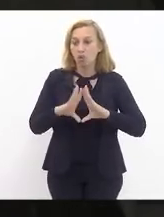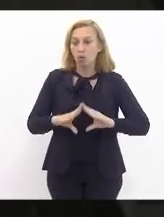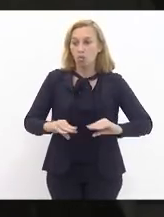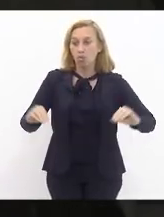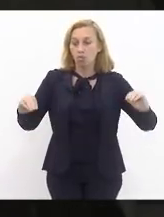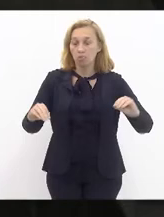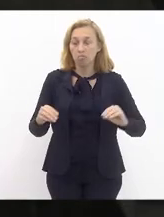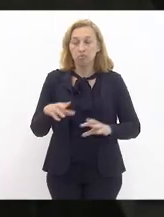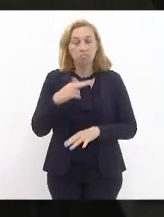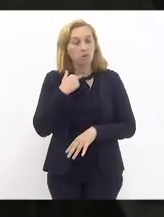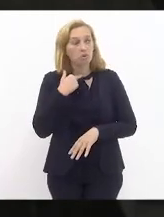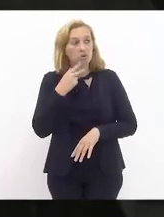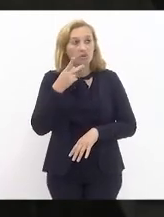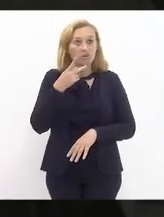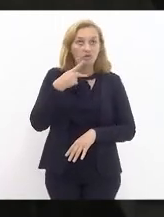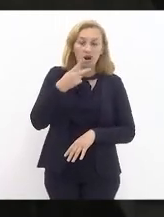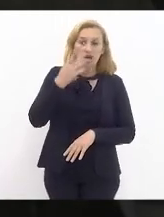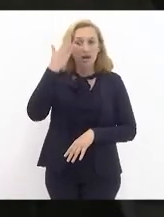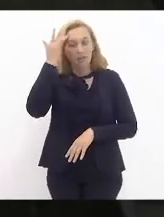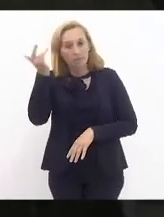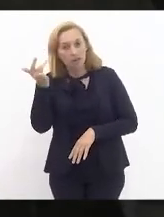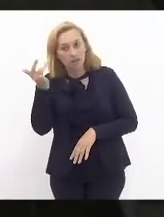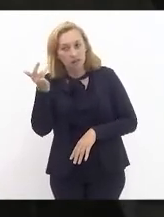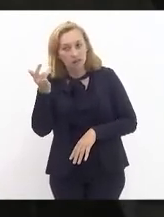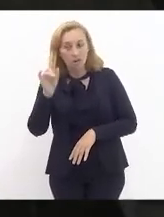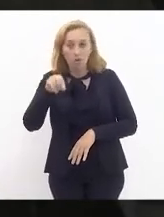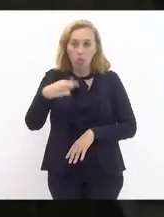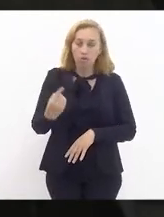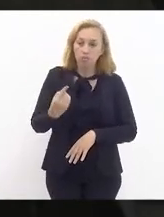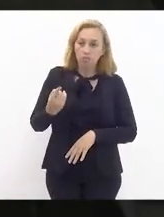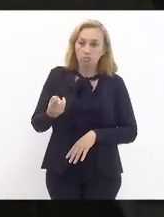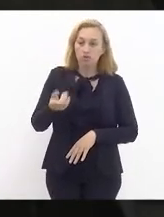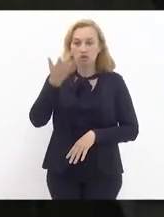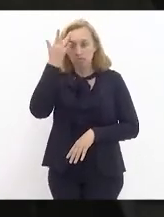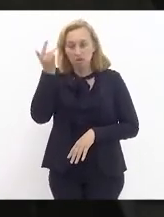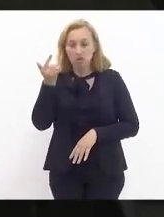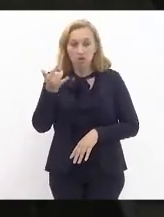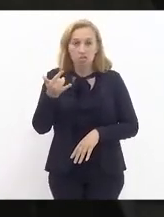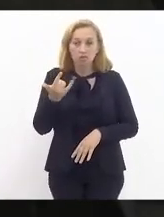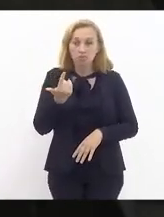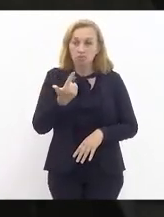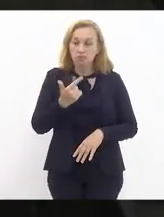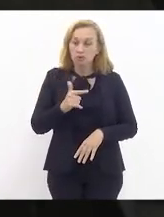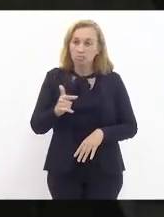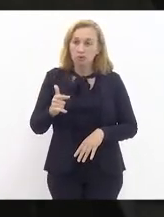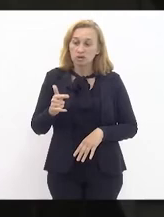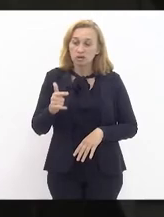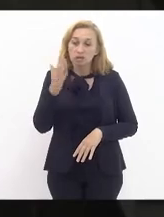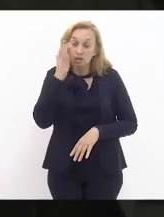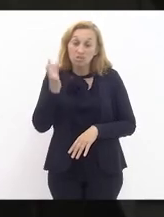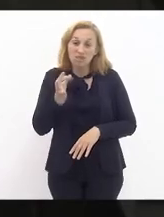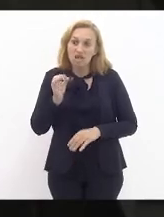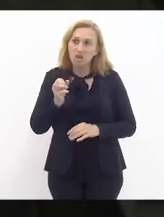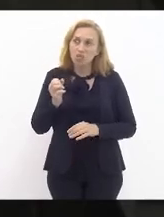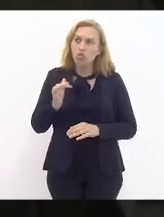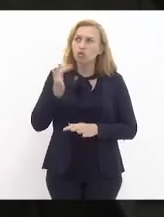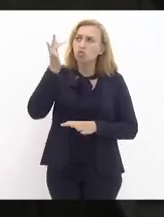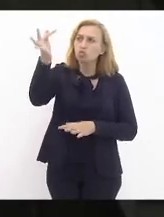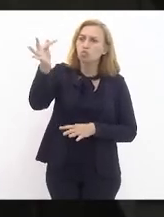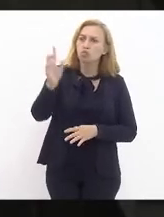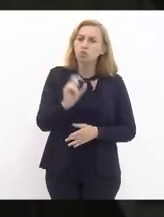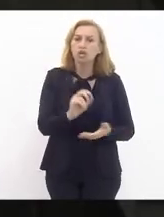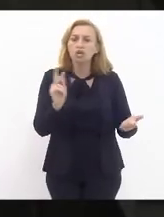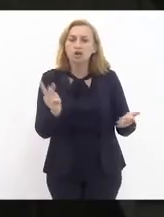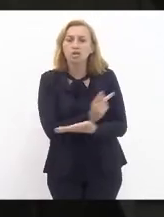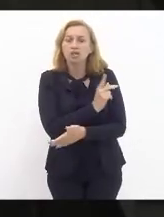amanhã ou depois da manhã, porque eu não tenho bola de cristal e não estou olhando fisicamente o que está acontecendo